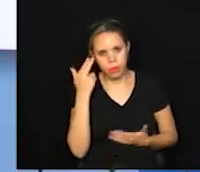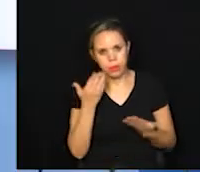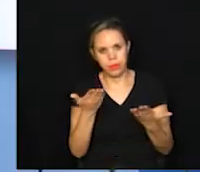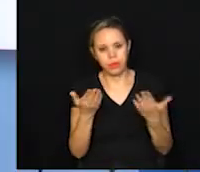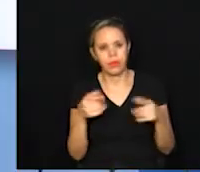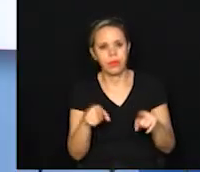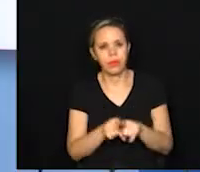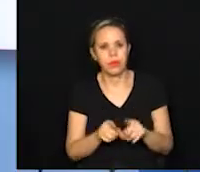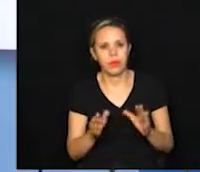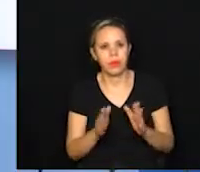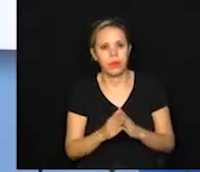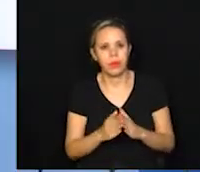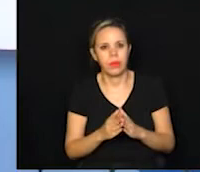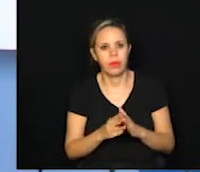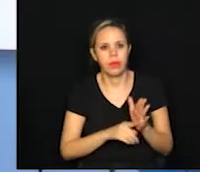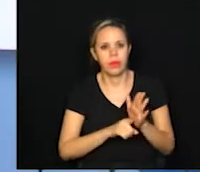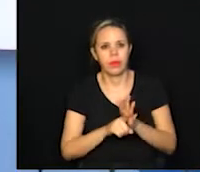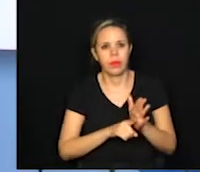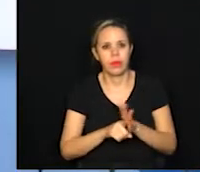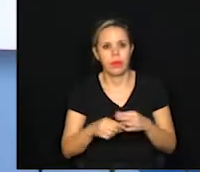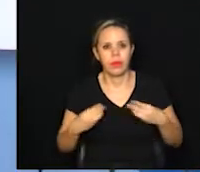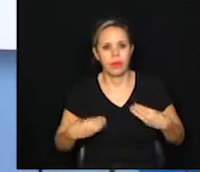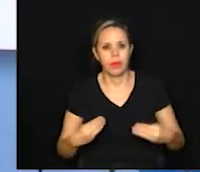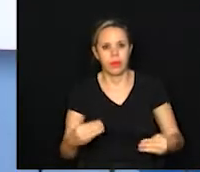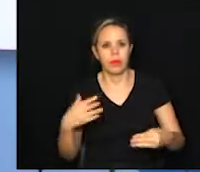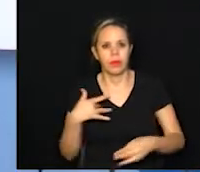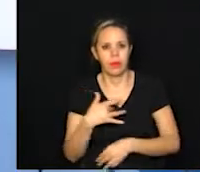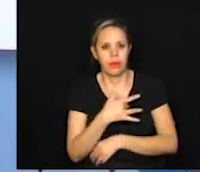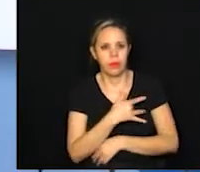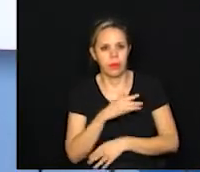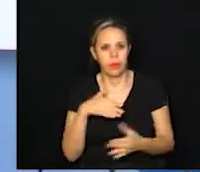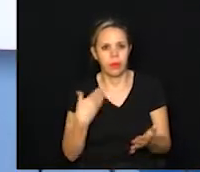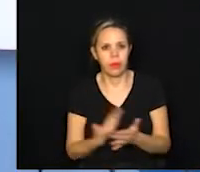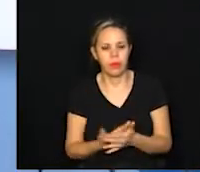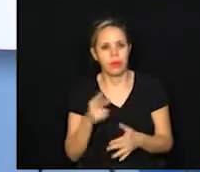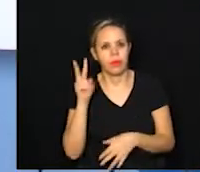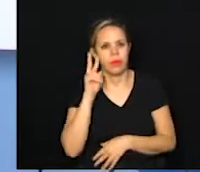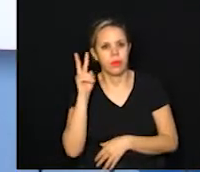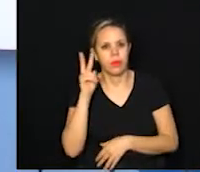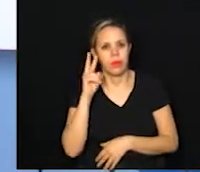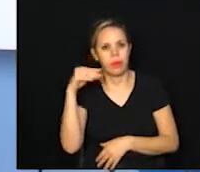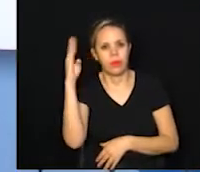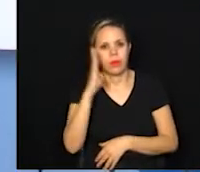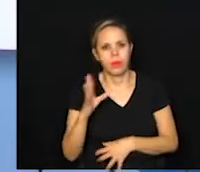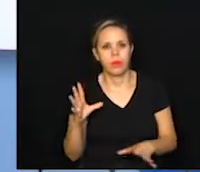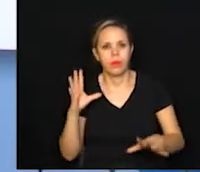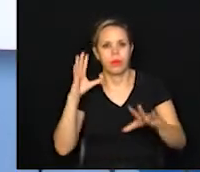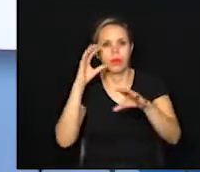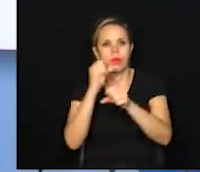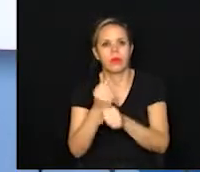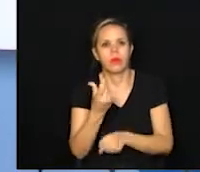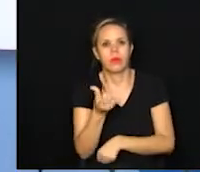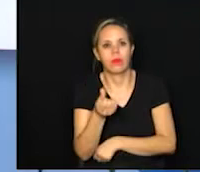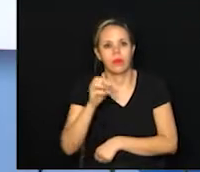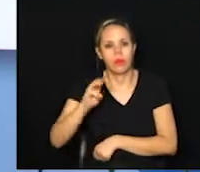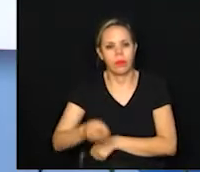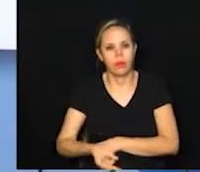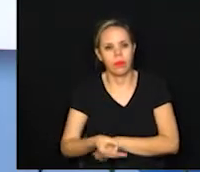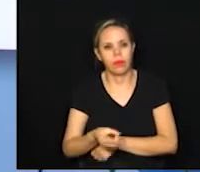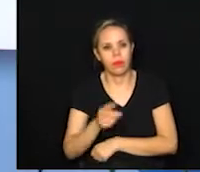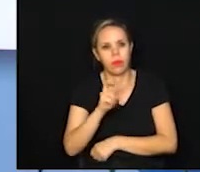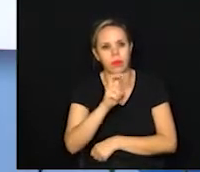tarde a você aí de casa e de acordo com o Ministério da Saúde, até esta segunda-feira o Brasil somava 16 milhões